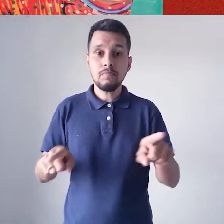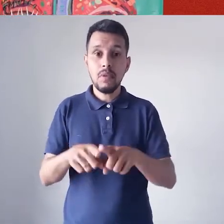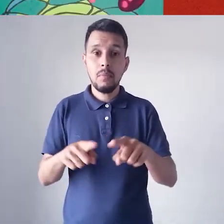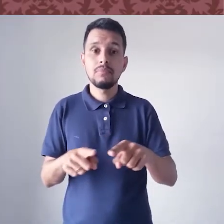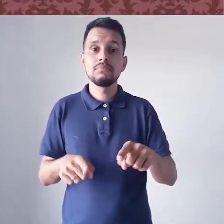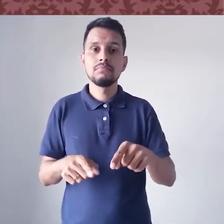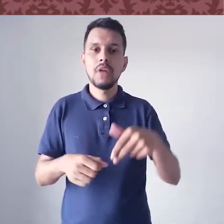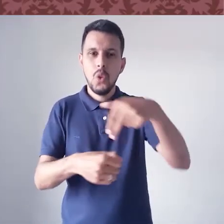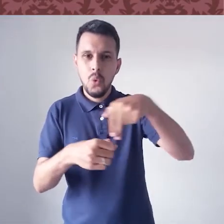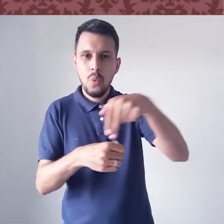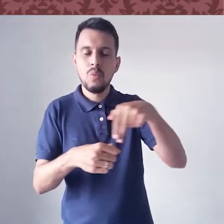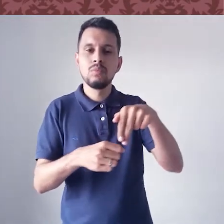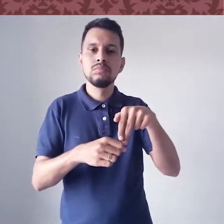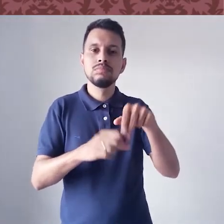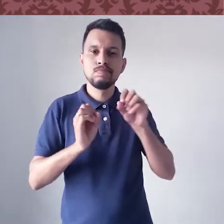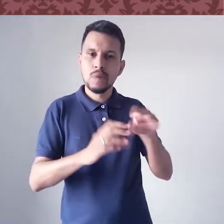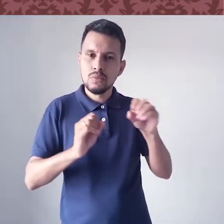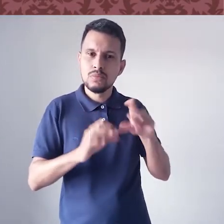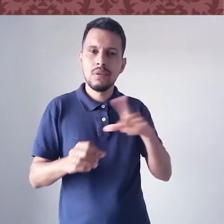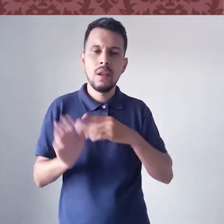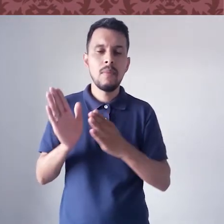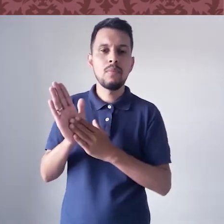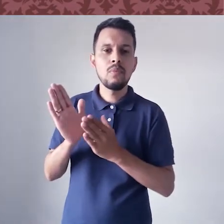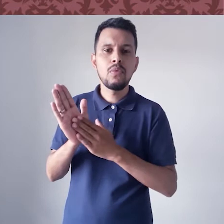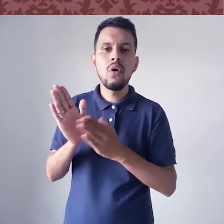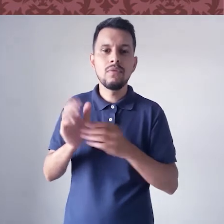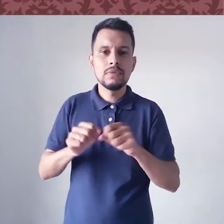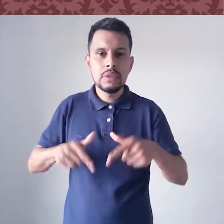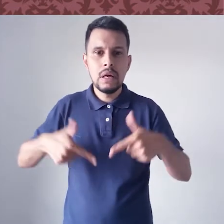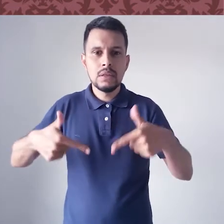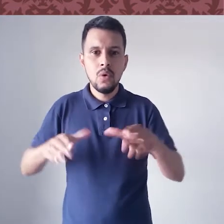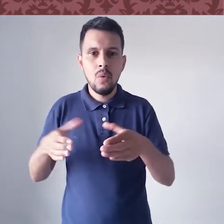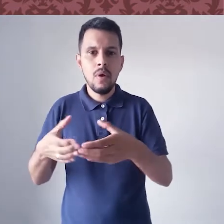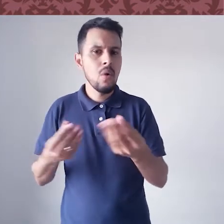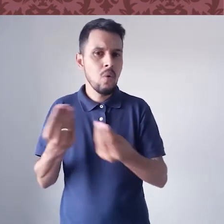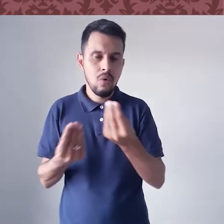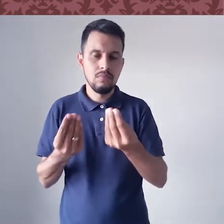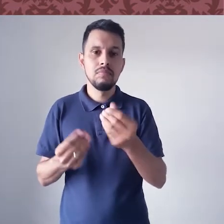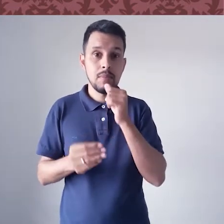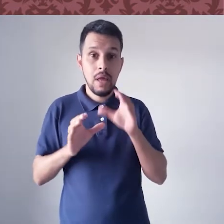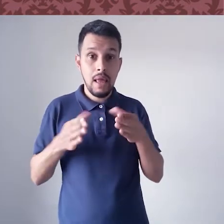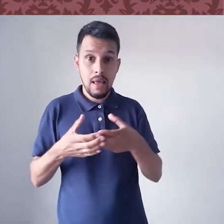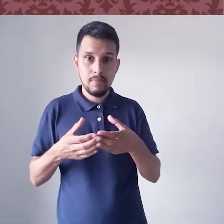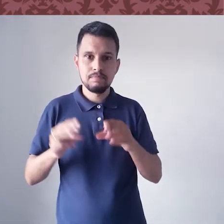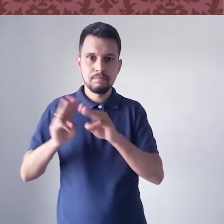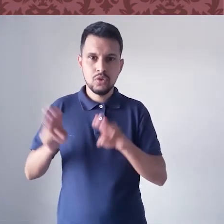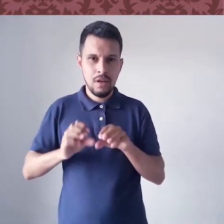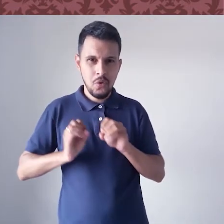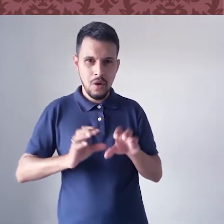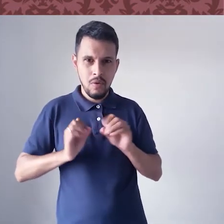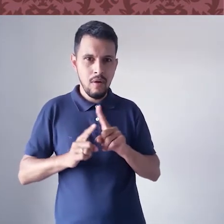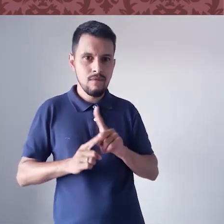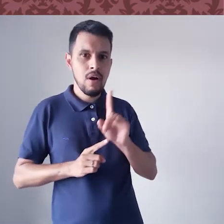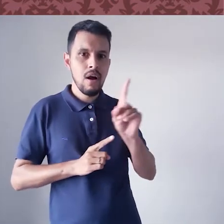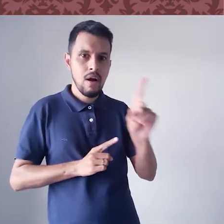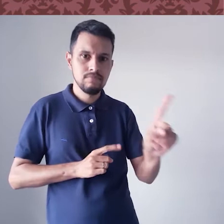Através do seu núcleo educativo, a gente propõe ações para a comunidade da seguinte forma. A equipe do educativo vai na